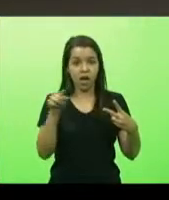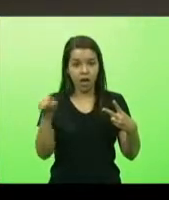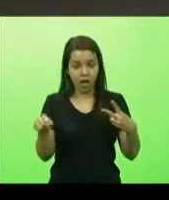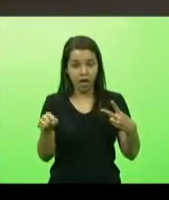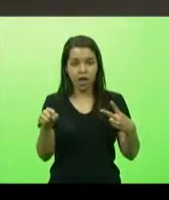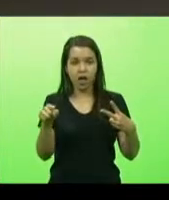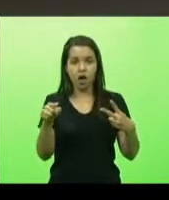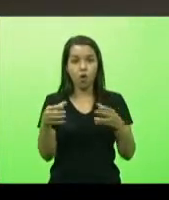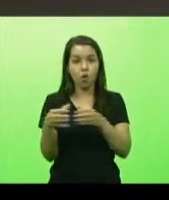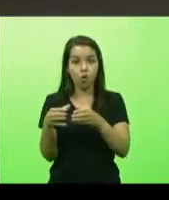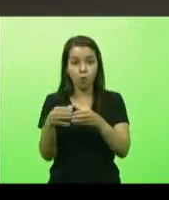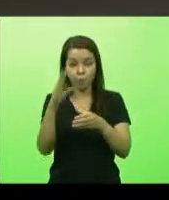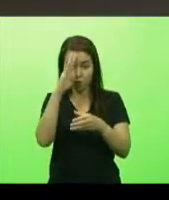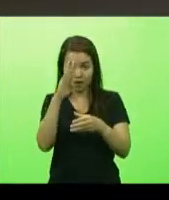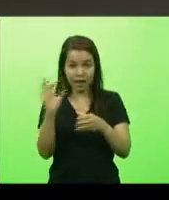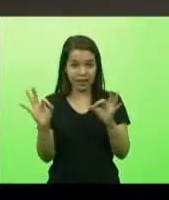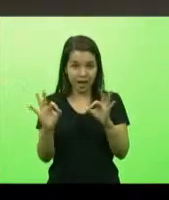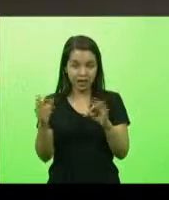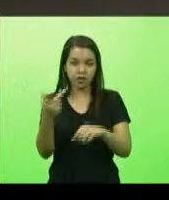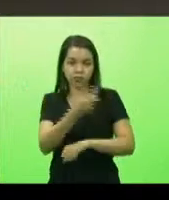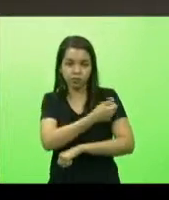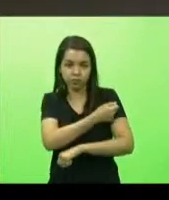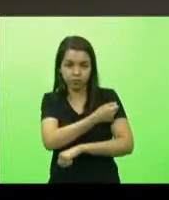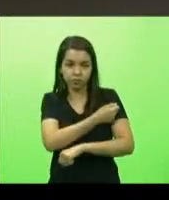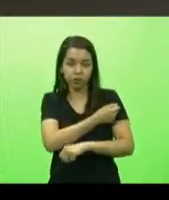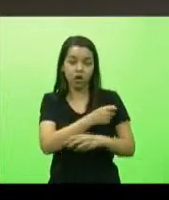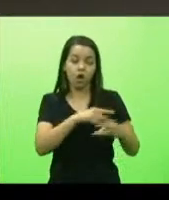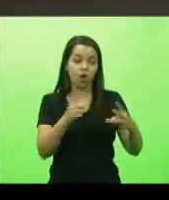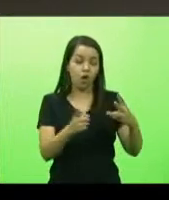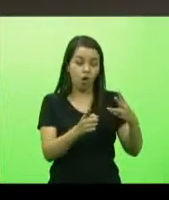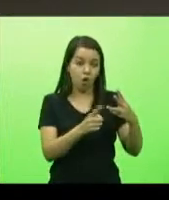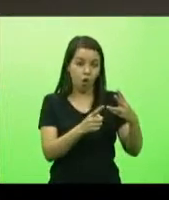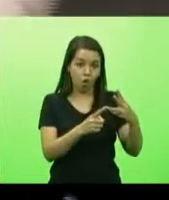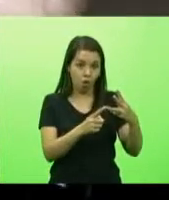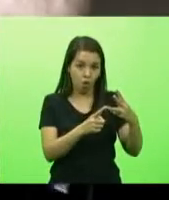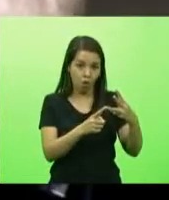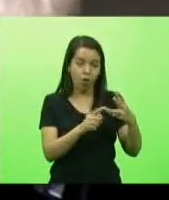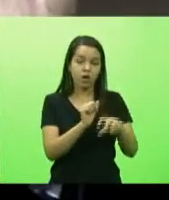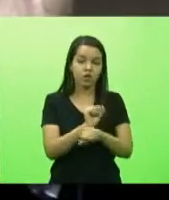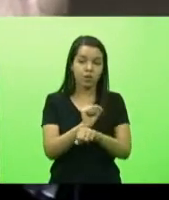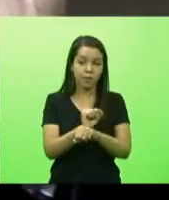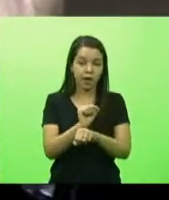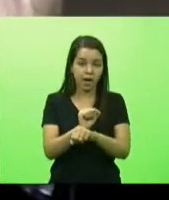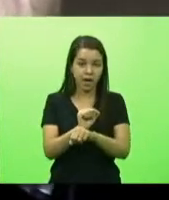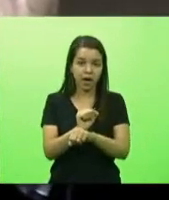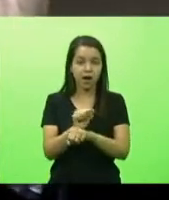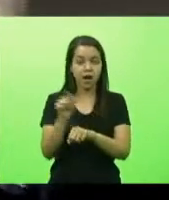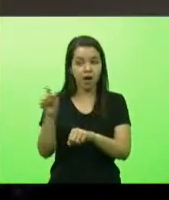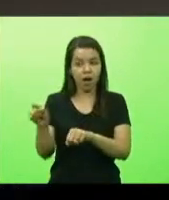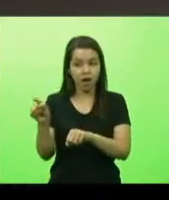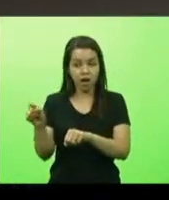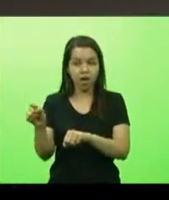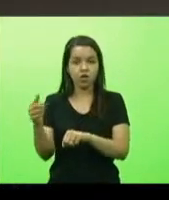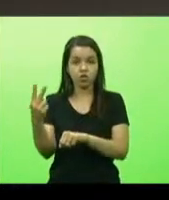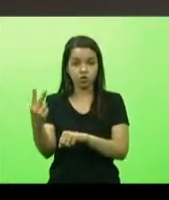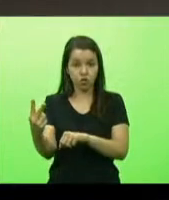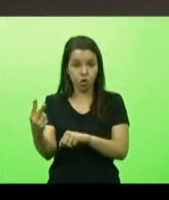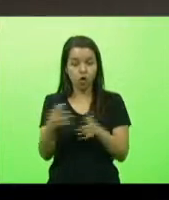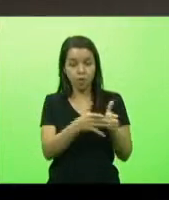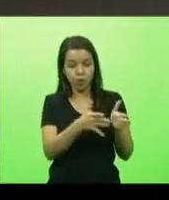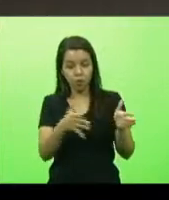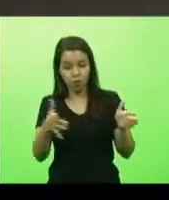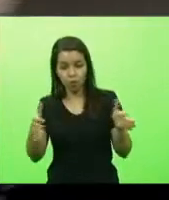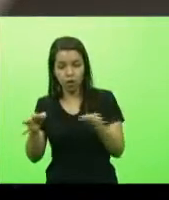ou eu espero esses dois chegarem ao período e enquanto isso a dose fica lá